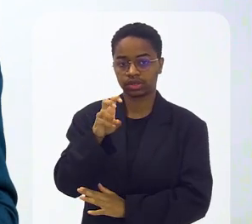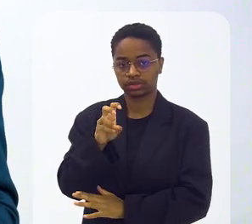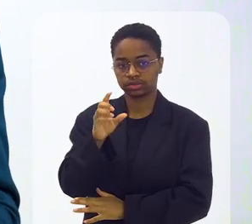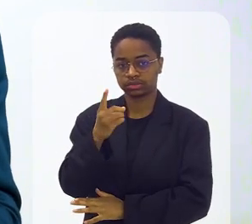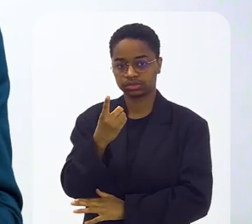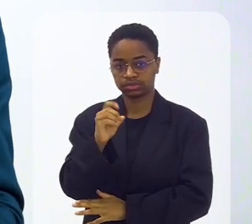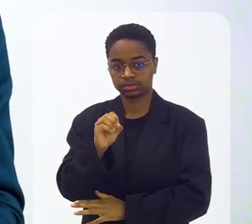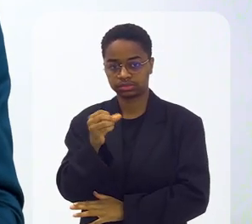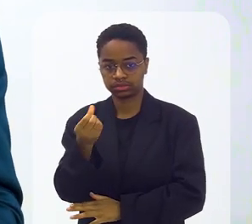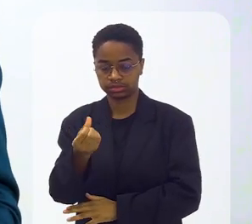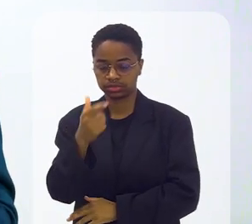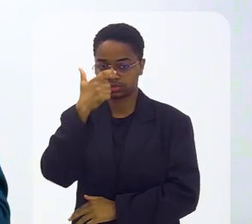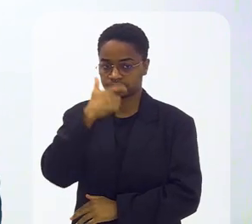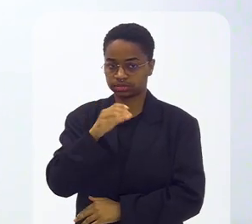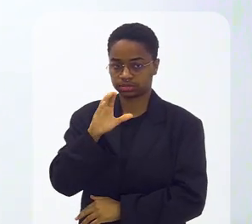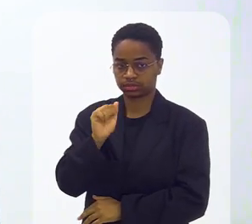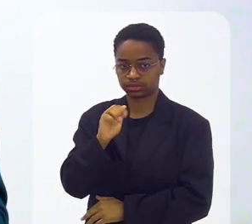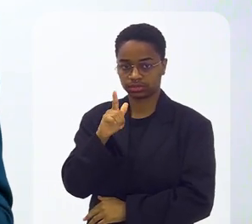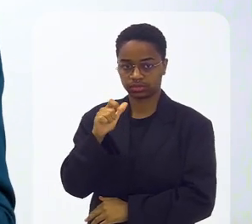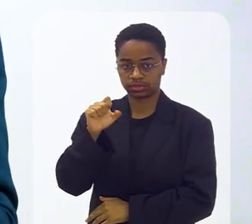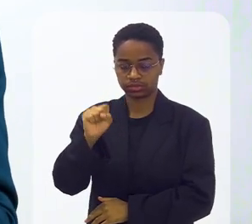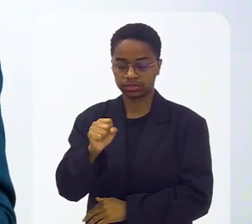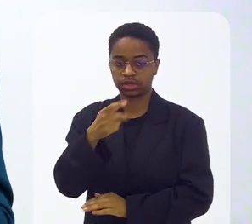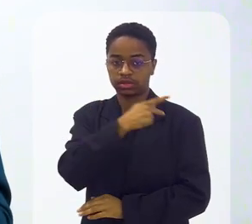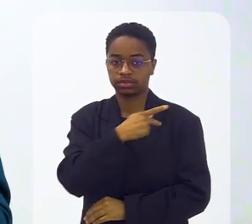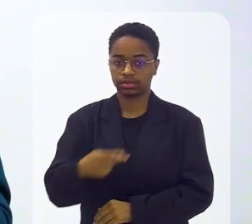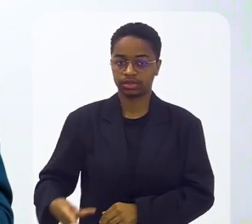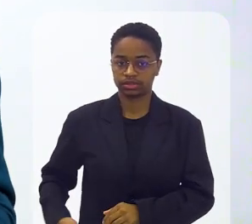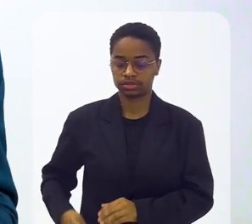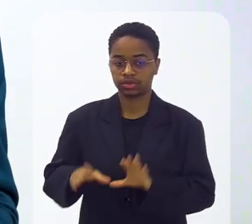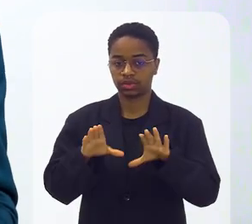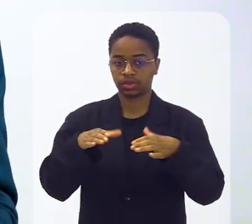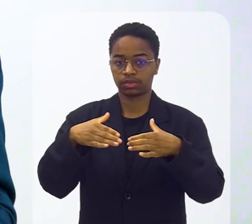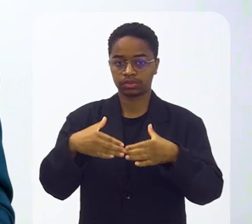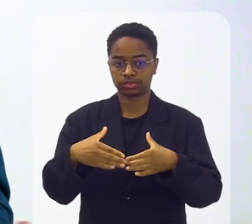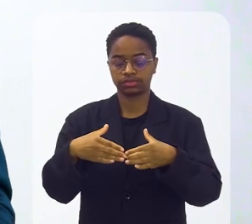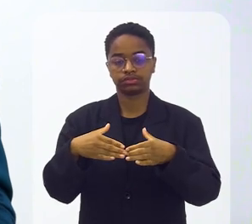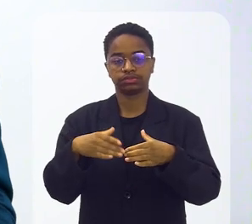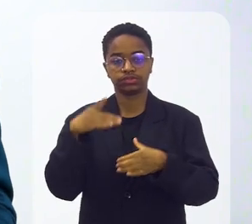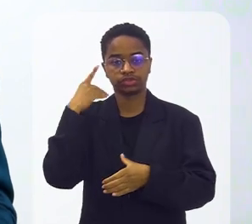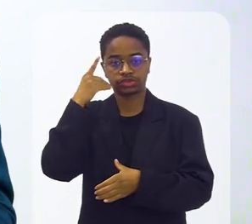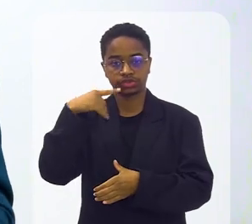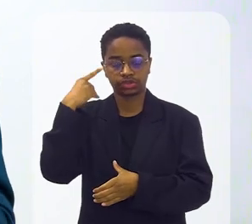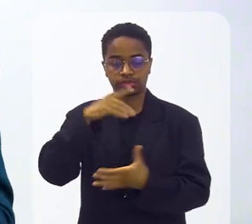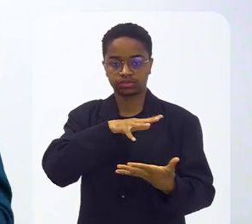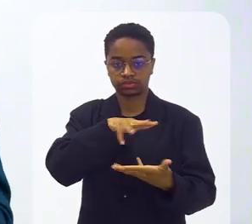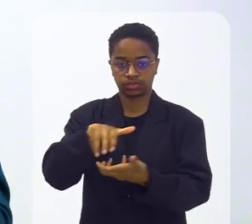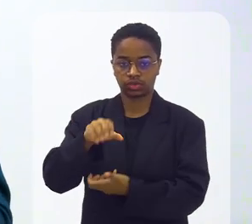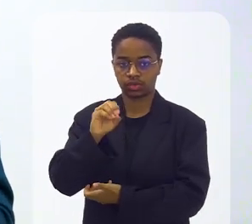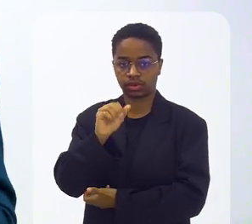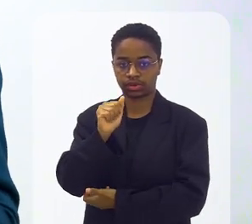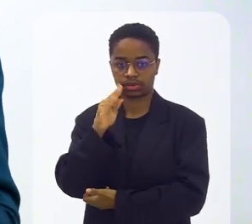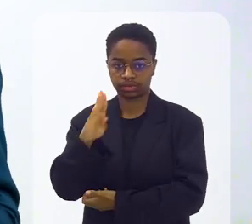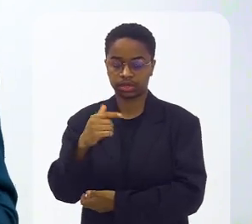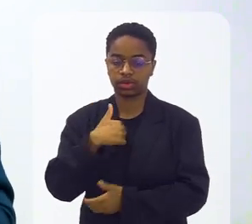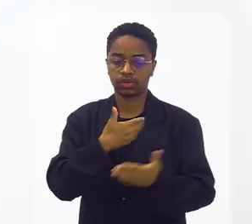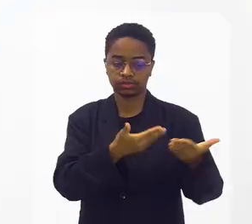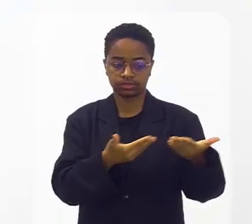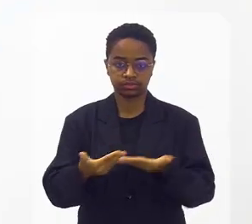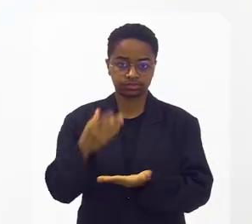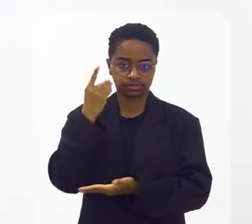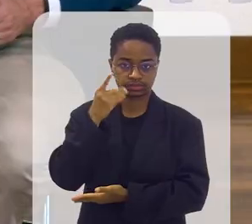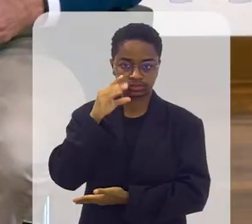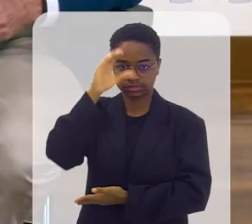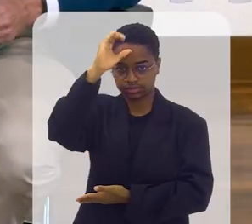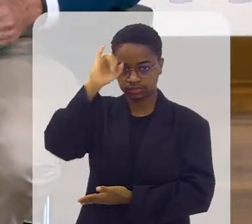Eu sou o Carlos Nicodemos, presidente da Comissão de Direito Internacional da OAB e recebo aqui a nossa querida deputada Tia Ju,